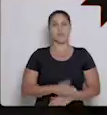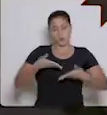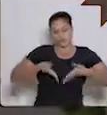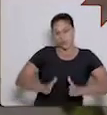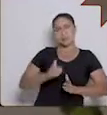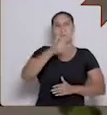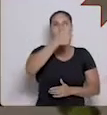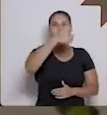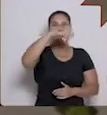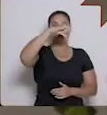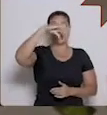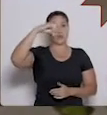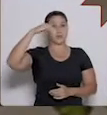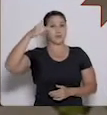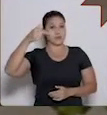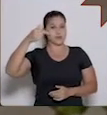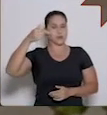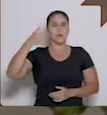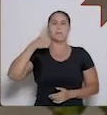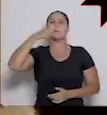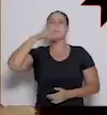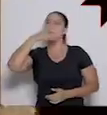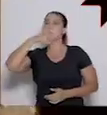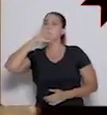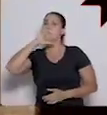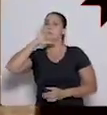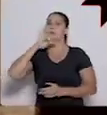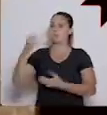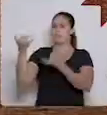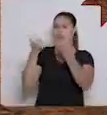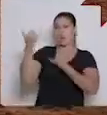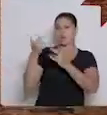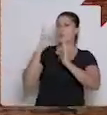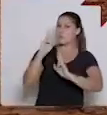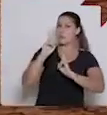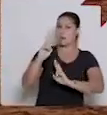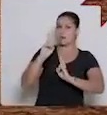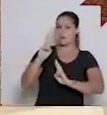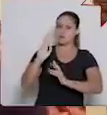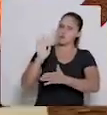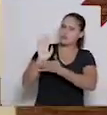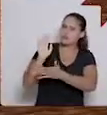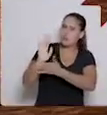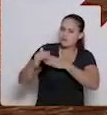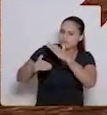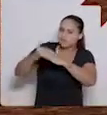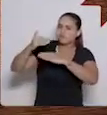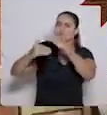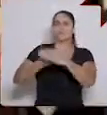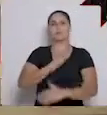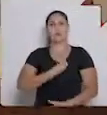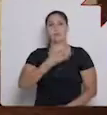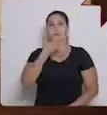Quando nasci, em 1997, meus pais me contam que tinham uma esperança no ar. Uma esperança de estarem ajudando